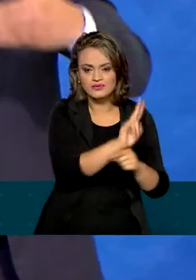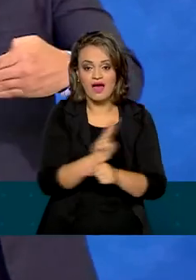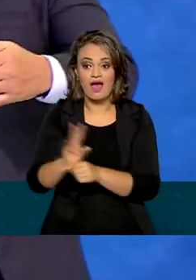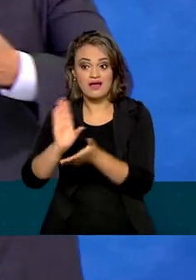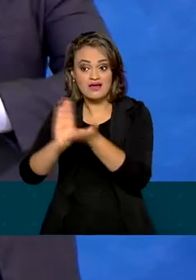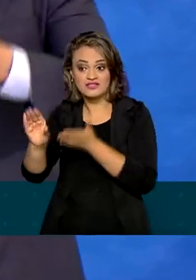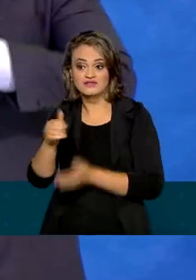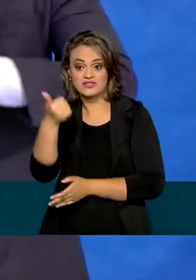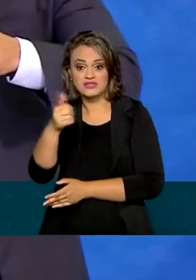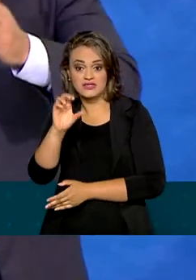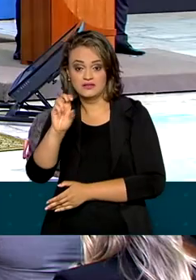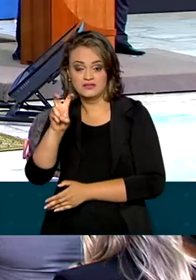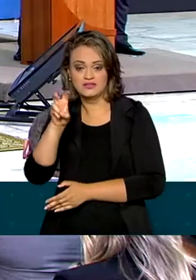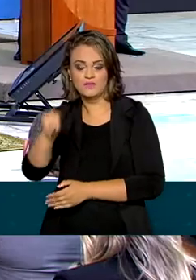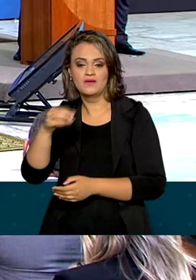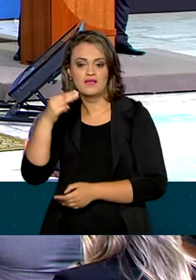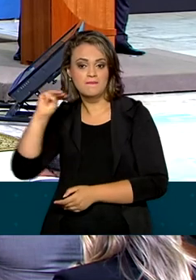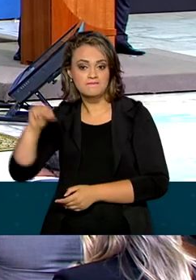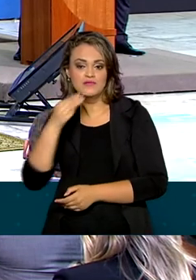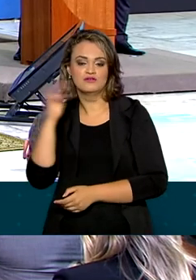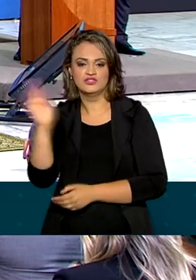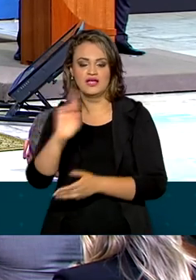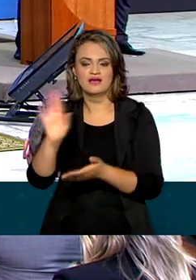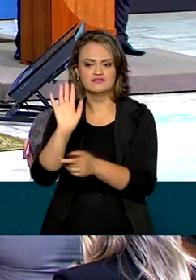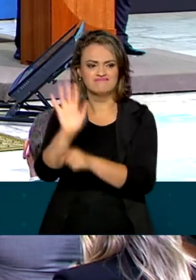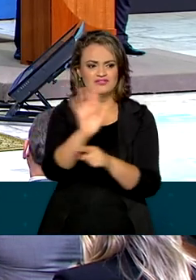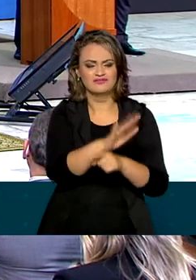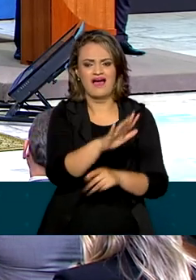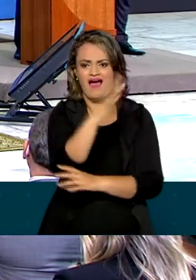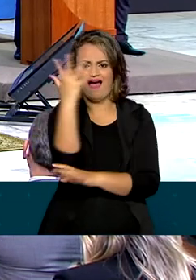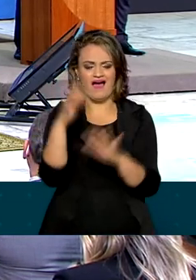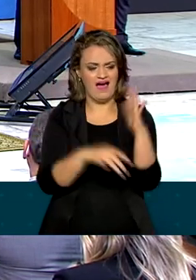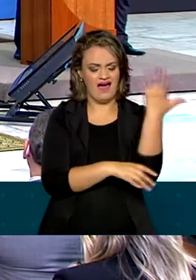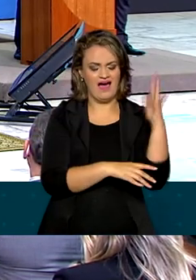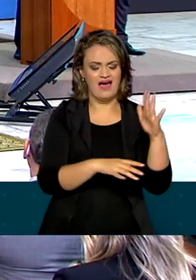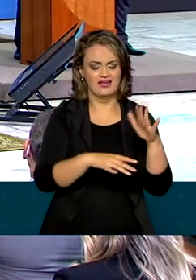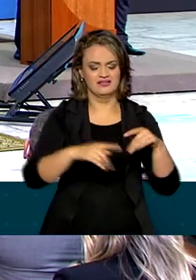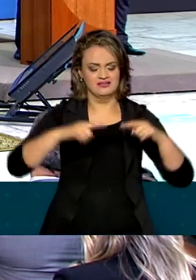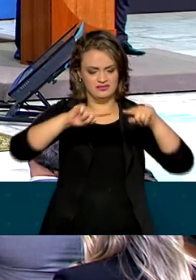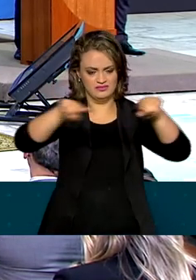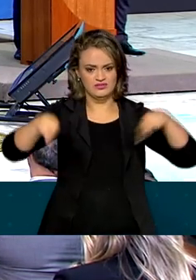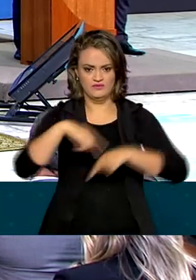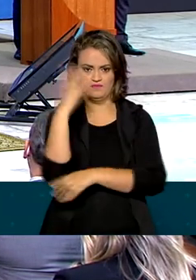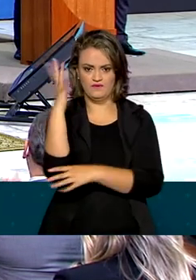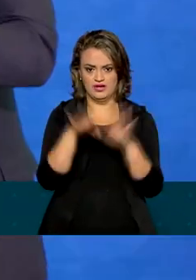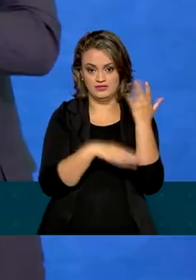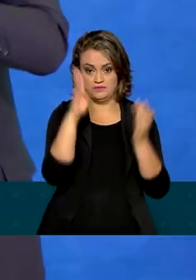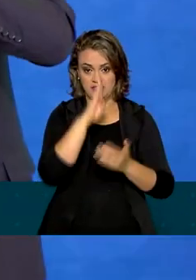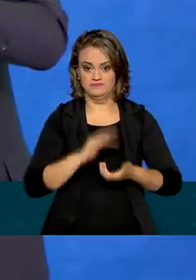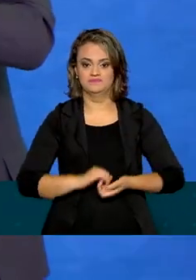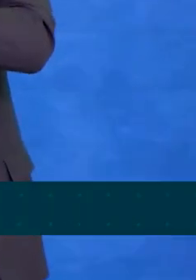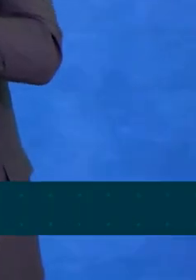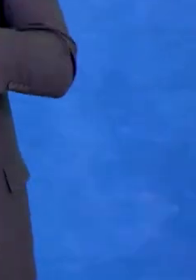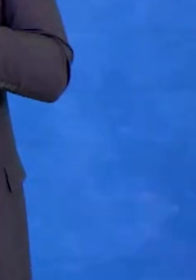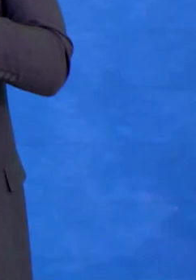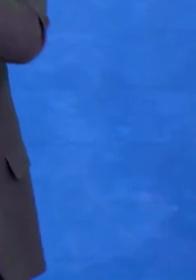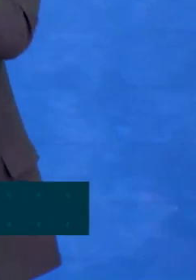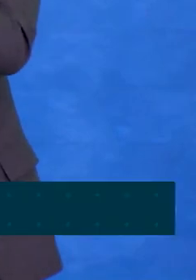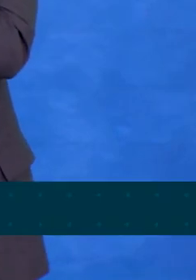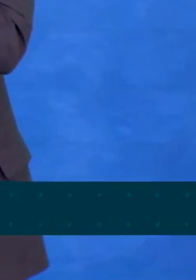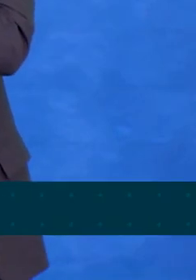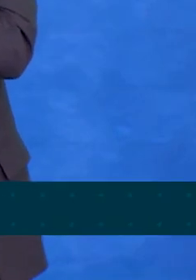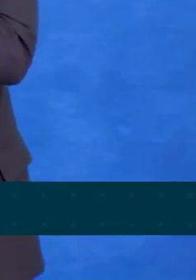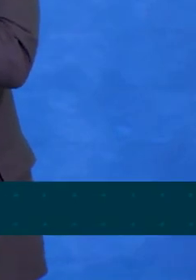150 milhões de reais para a preservação de mais de 3 milhões de hectares de florestas do país. Além da gente